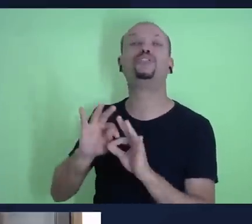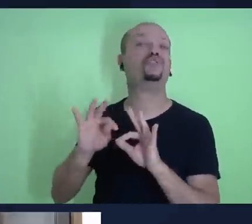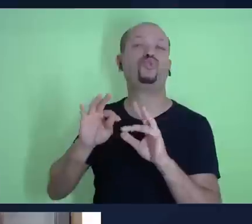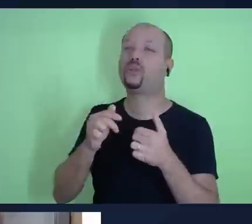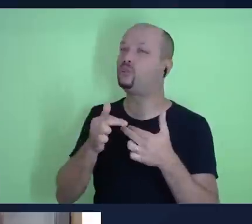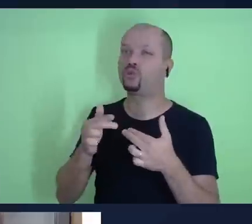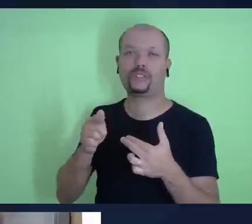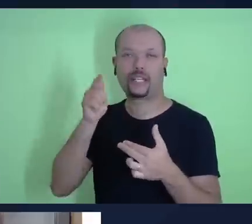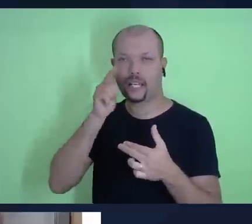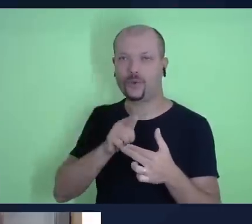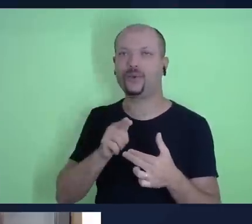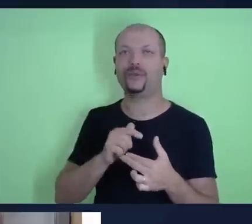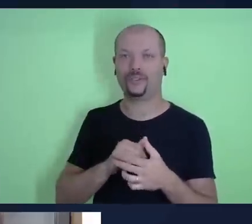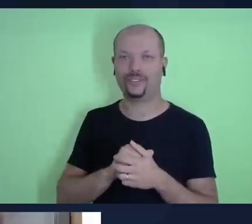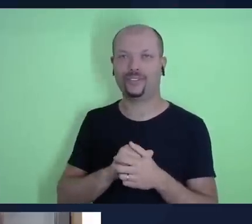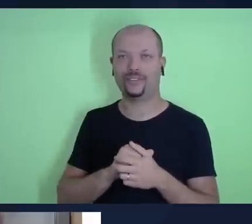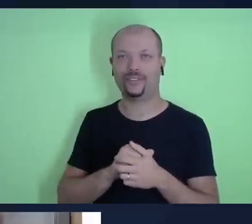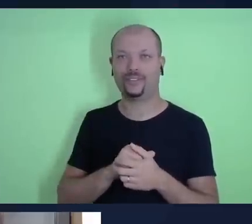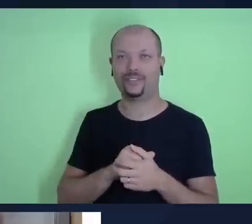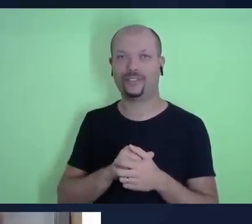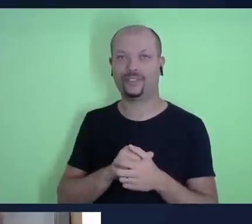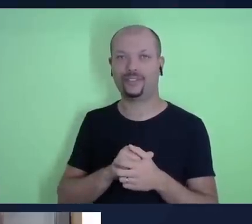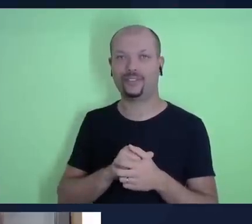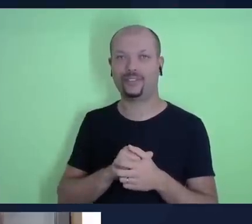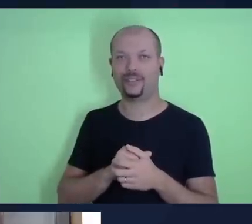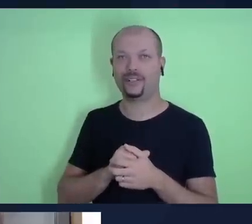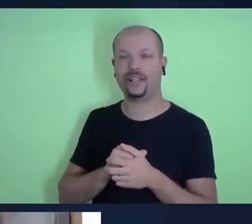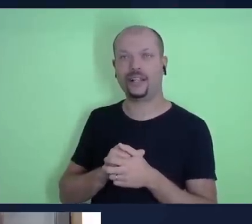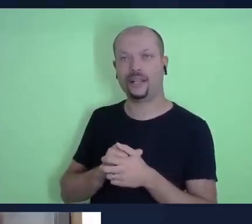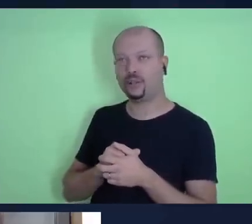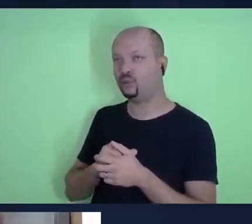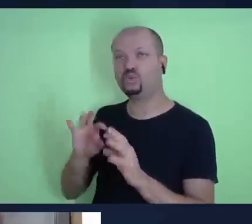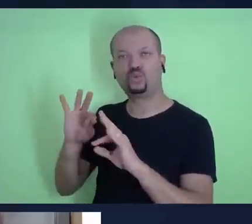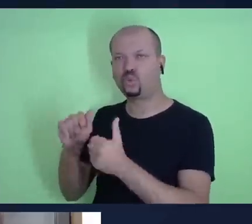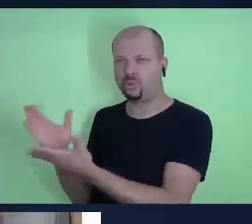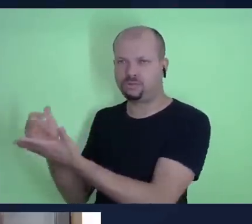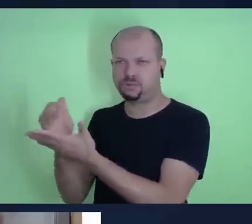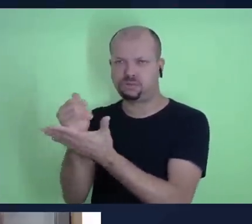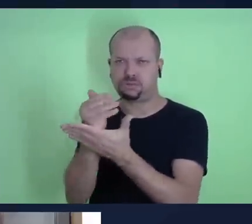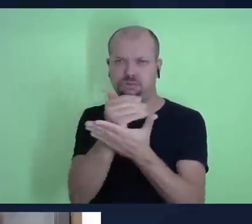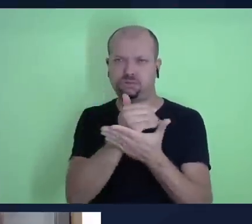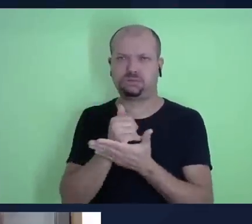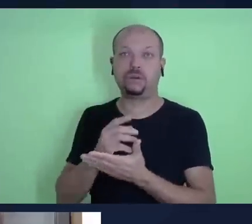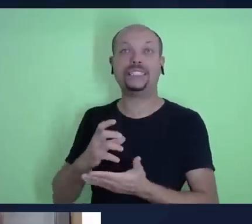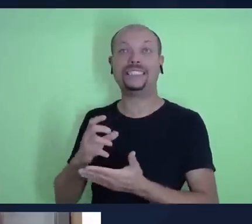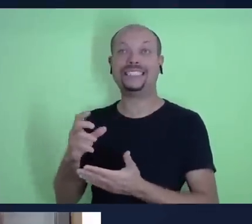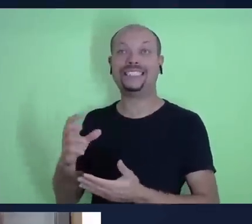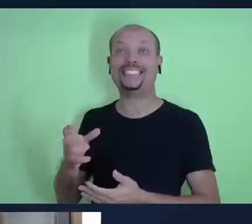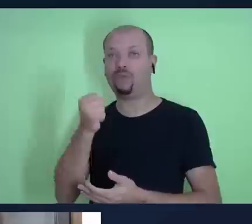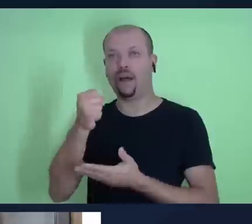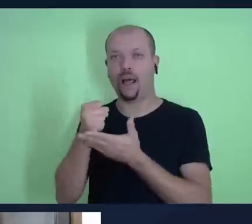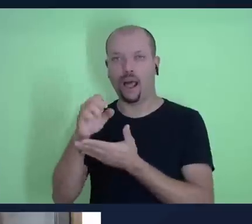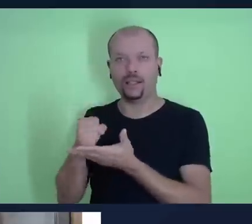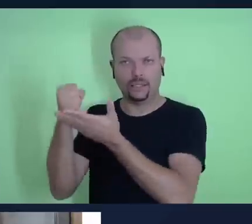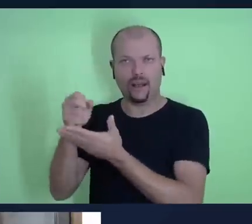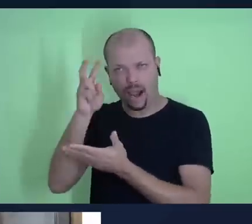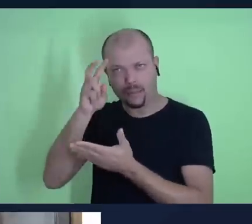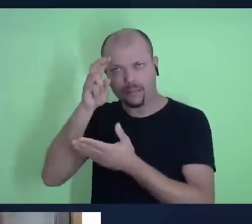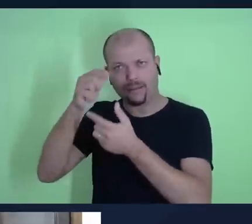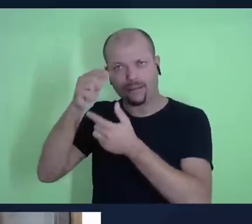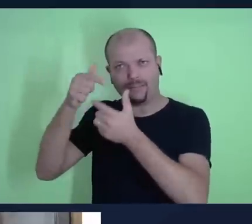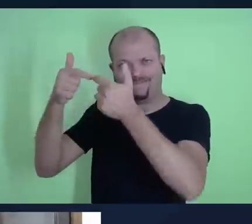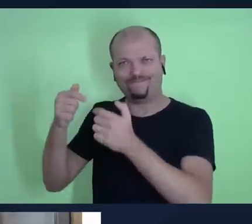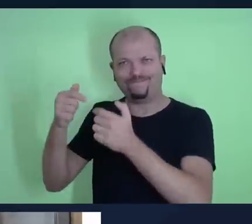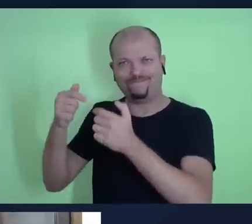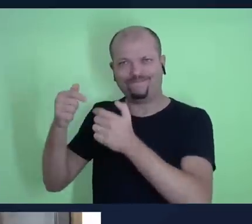aquilo que ele havia conquistado na luta para salvar o seu sobrinho. As guerras naquele tempo, havia guerra, o vencedor